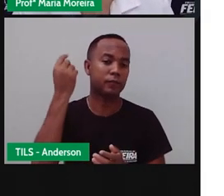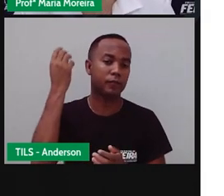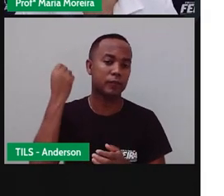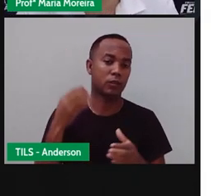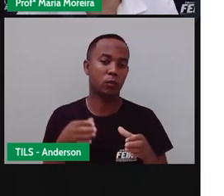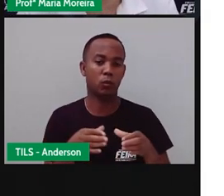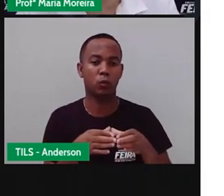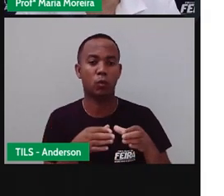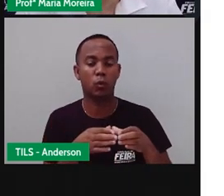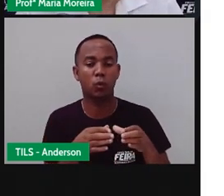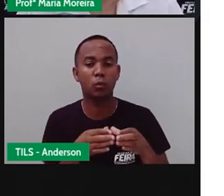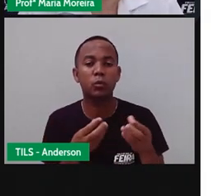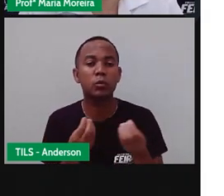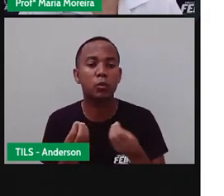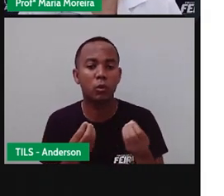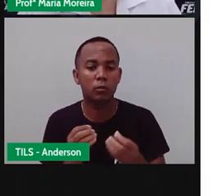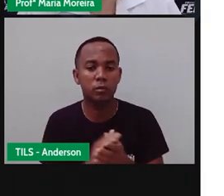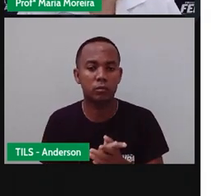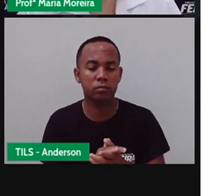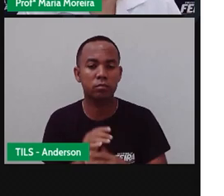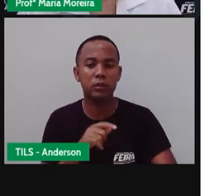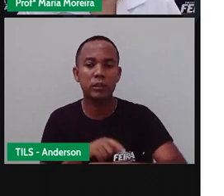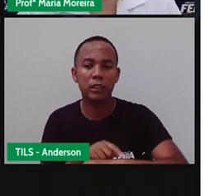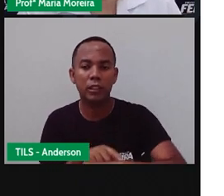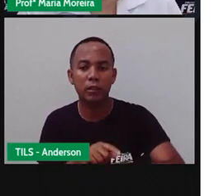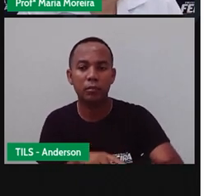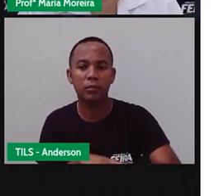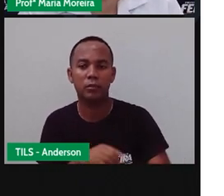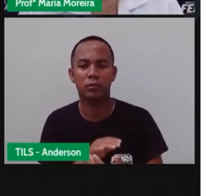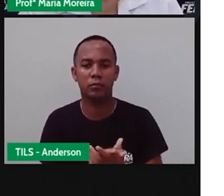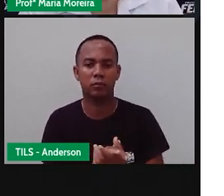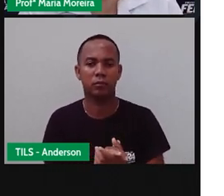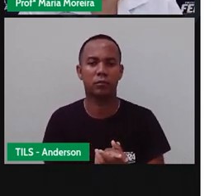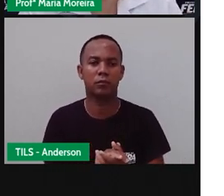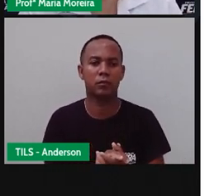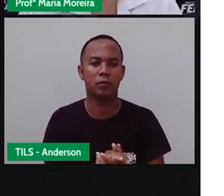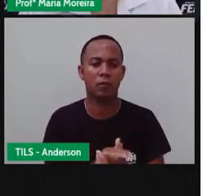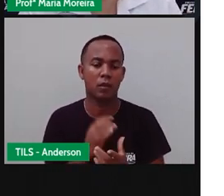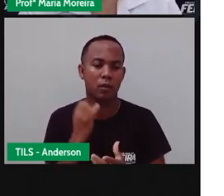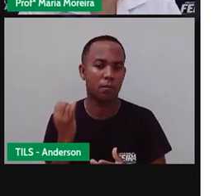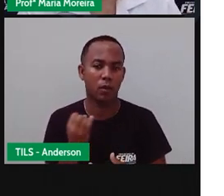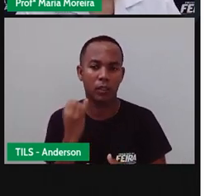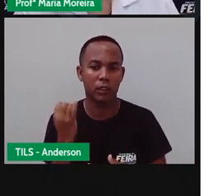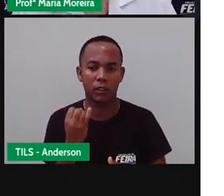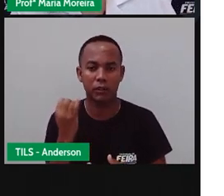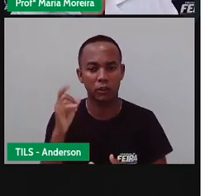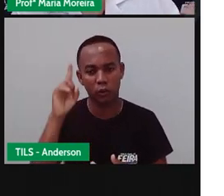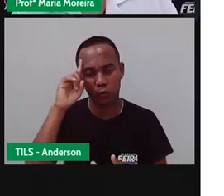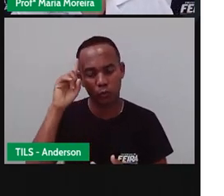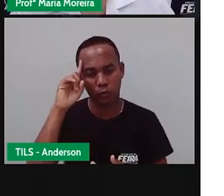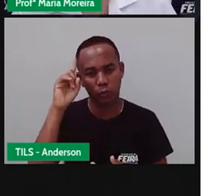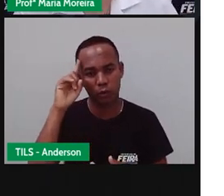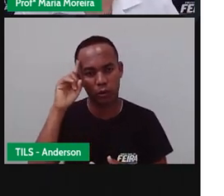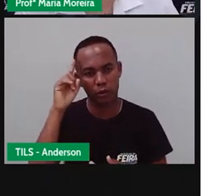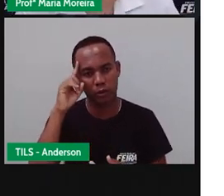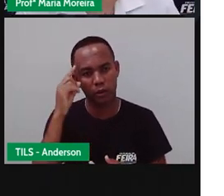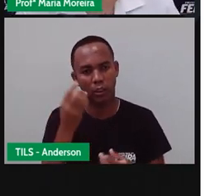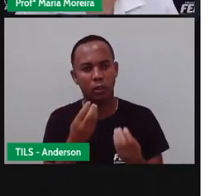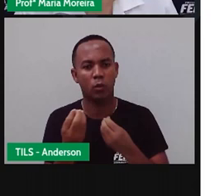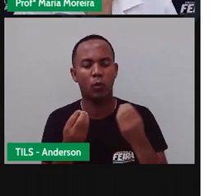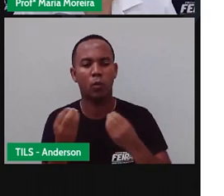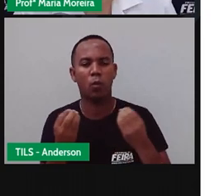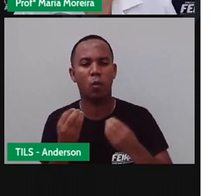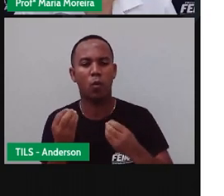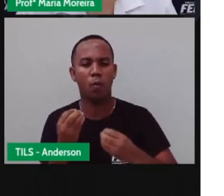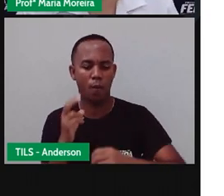possuíam o relógio, né? Medir o tempo é algo tão comum em nosso dia a dia, que já se tornou um hábito, né?